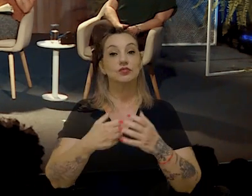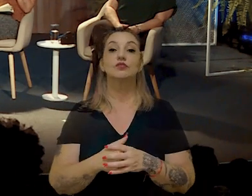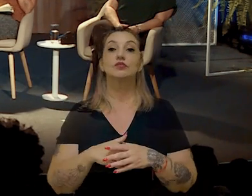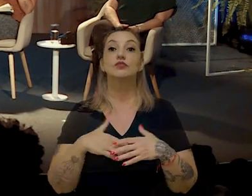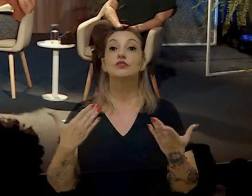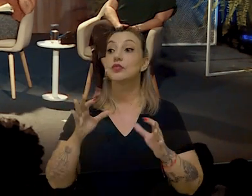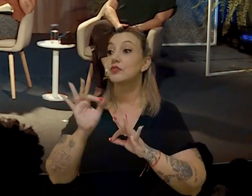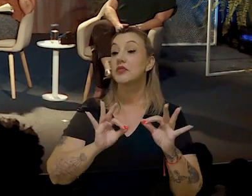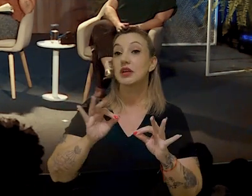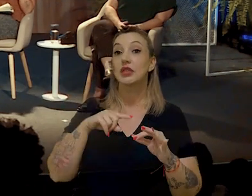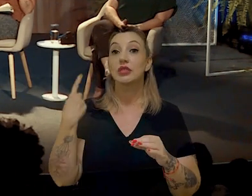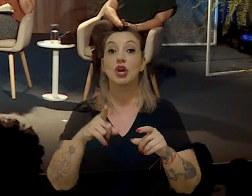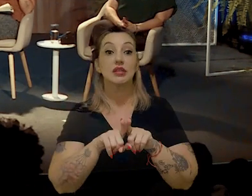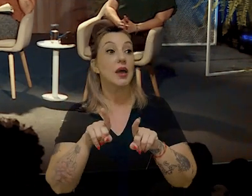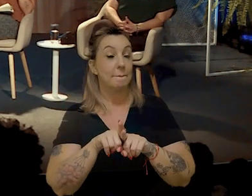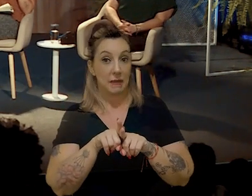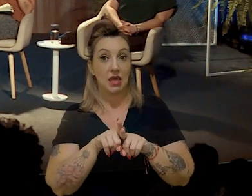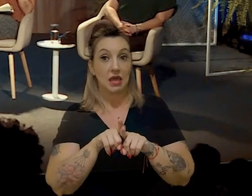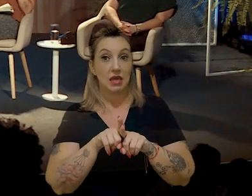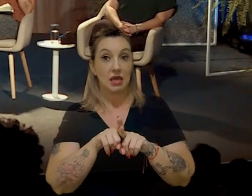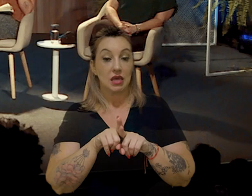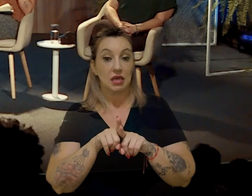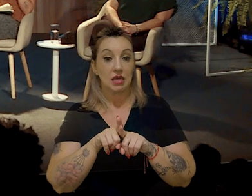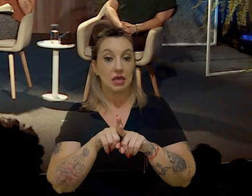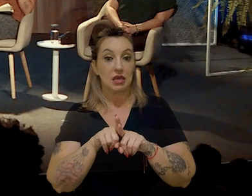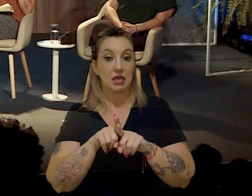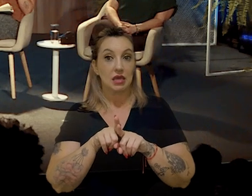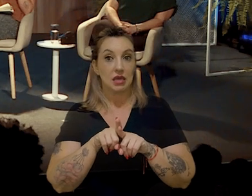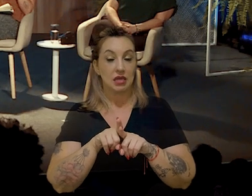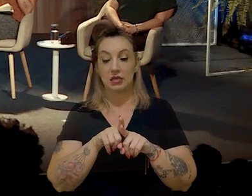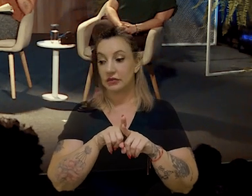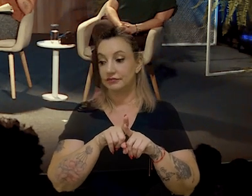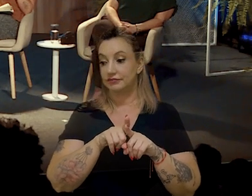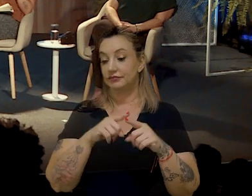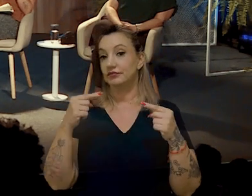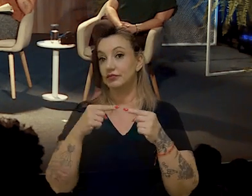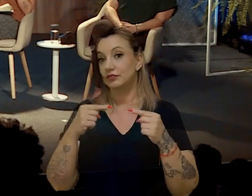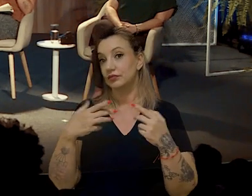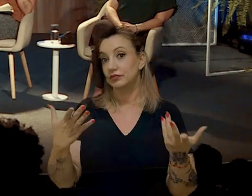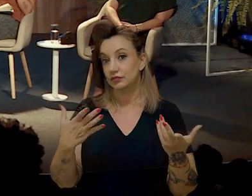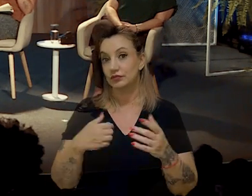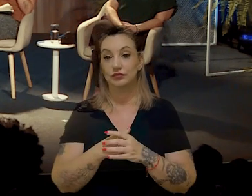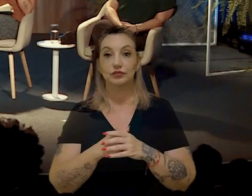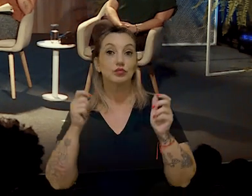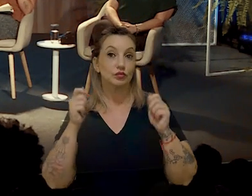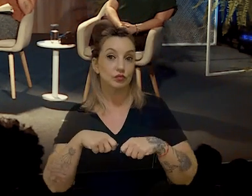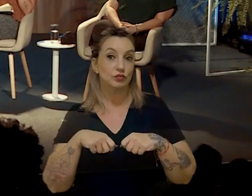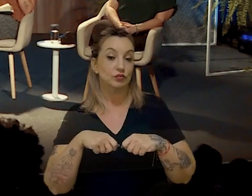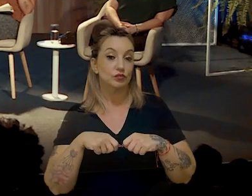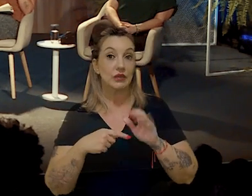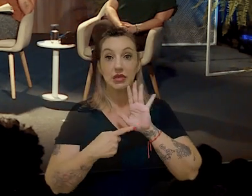Então, quão preparados também nós estamos com relação a essa possível